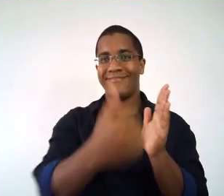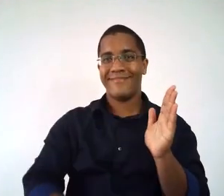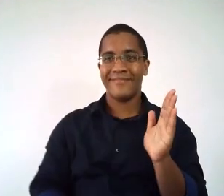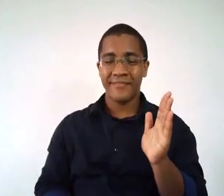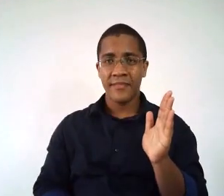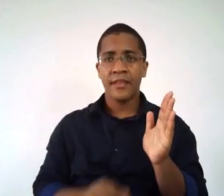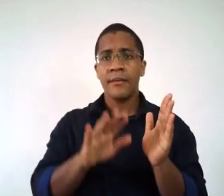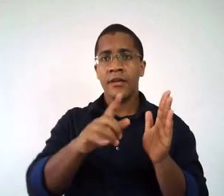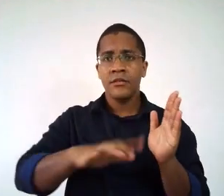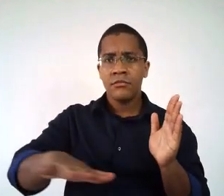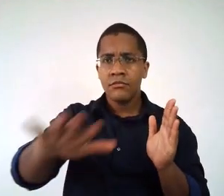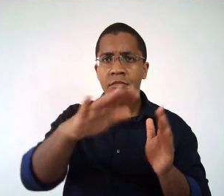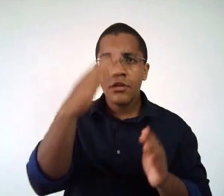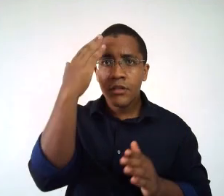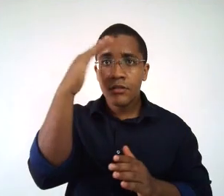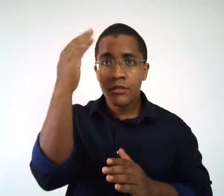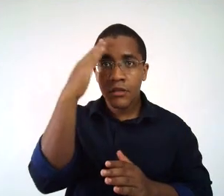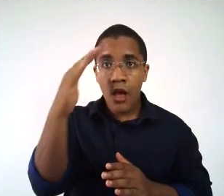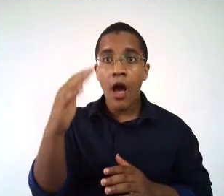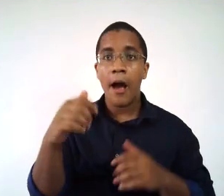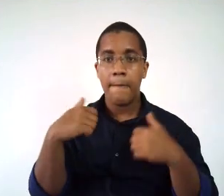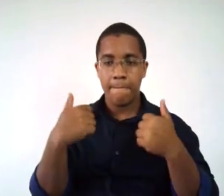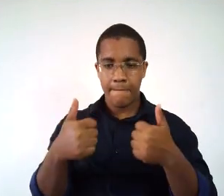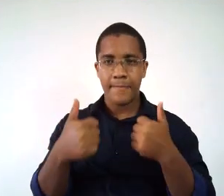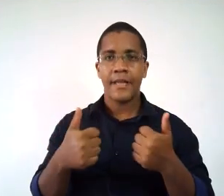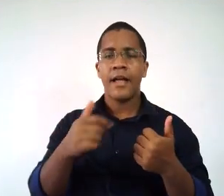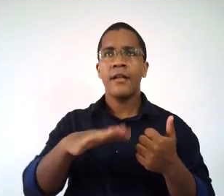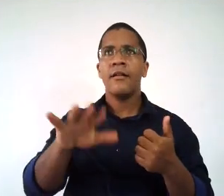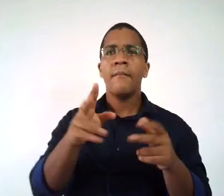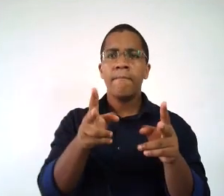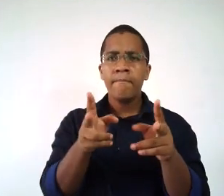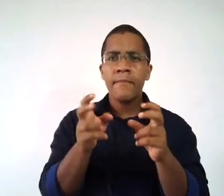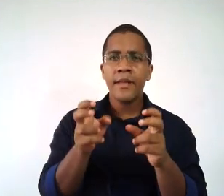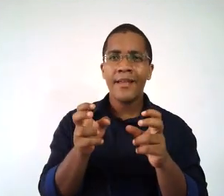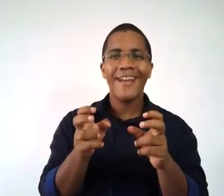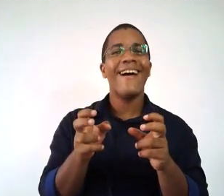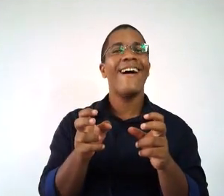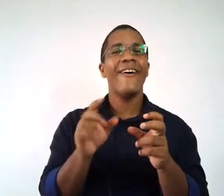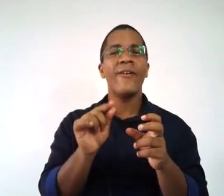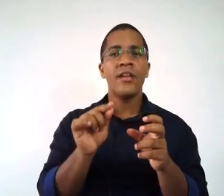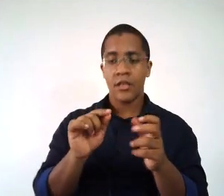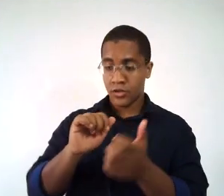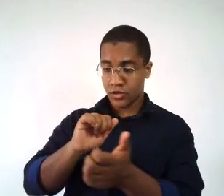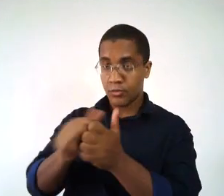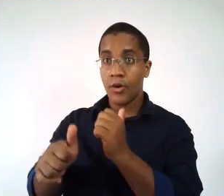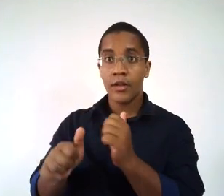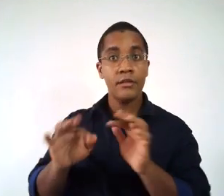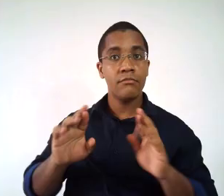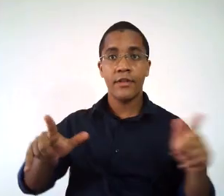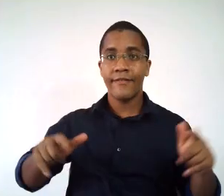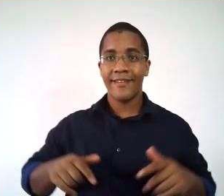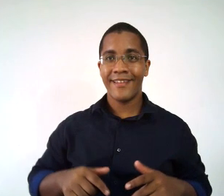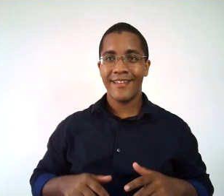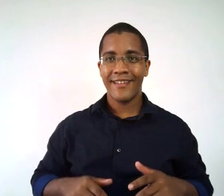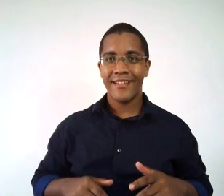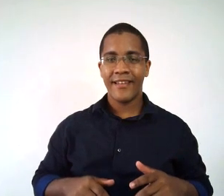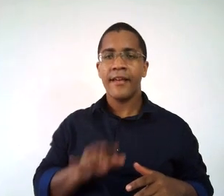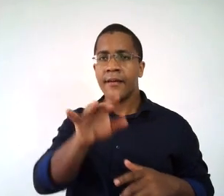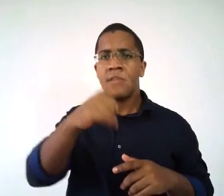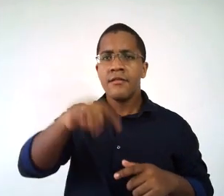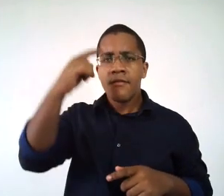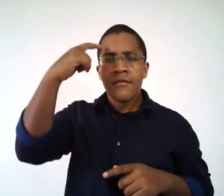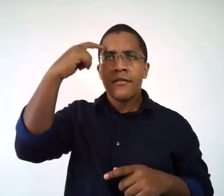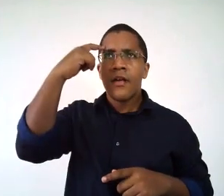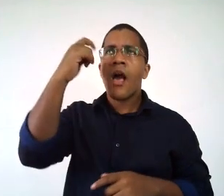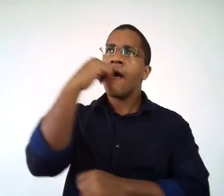a gente entender isso, a gente vai ver que algumas coisas vão se diferenciar dos esportes. Então, para termos